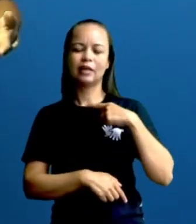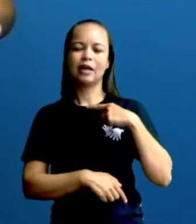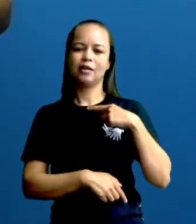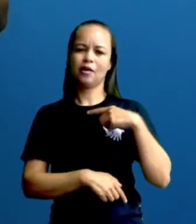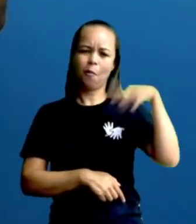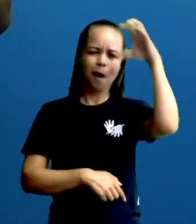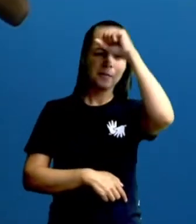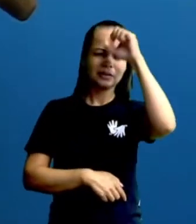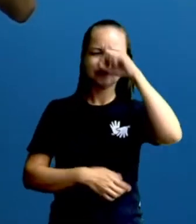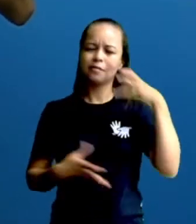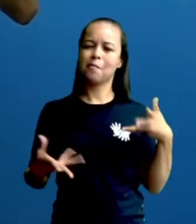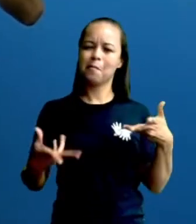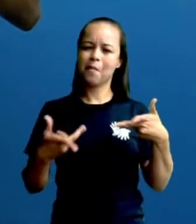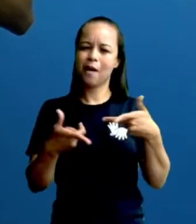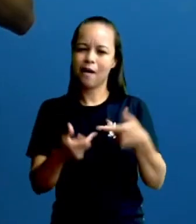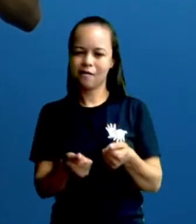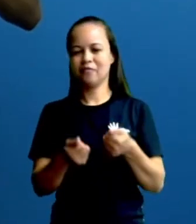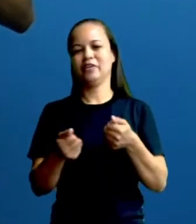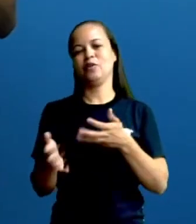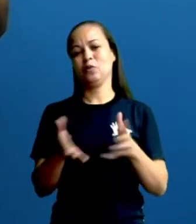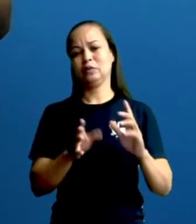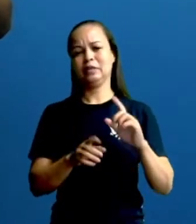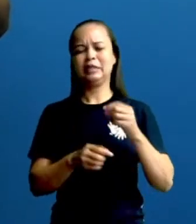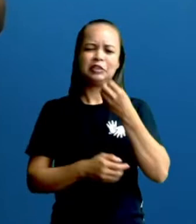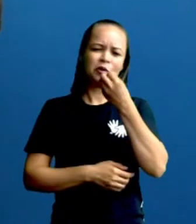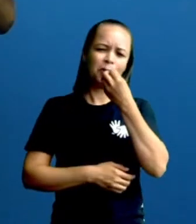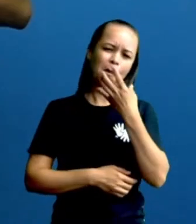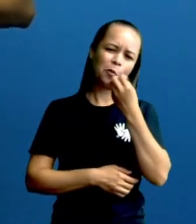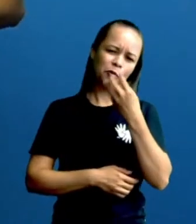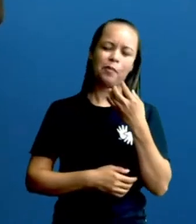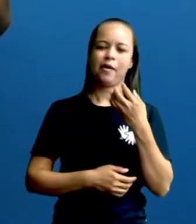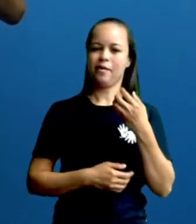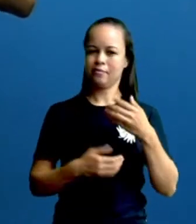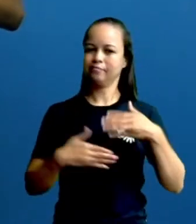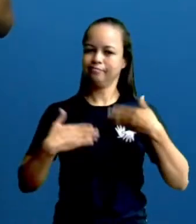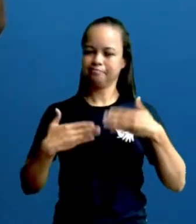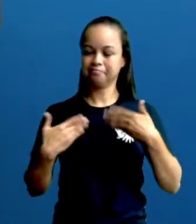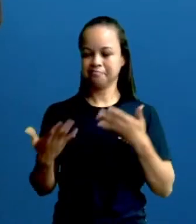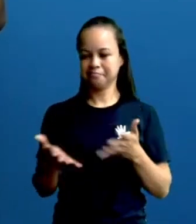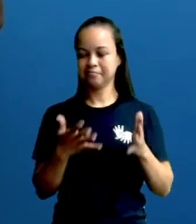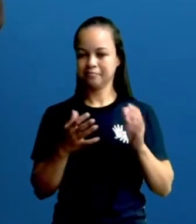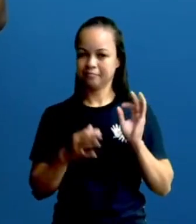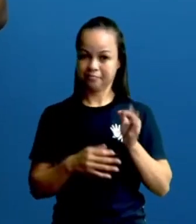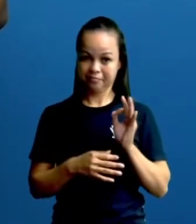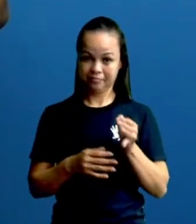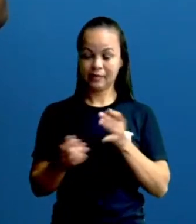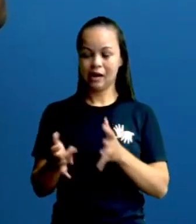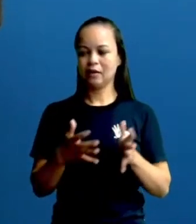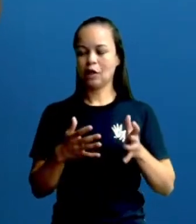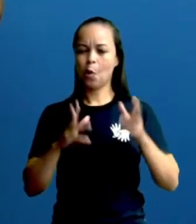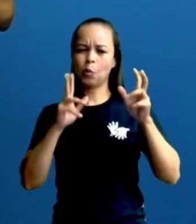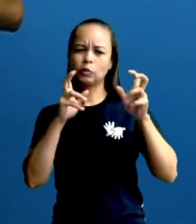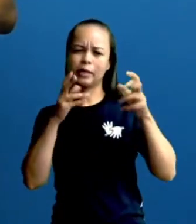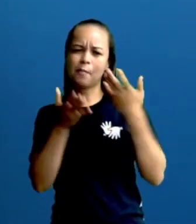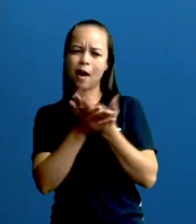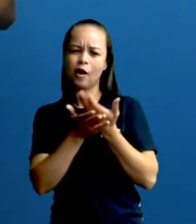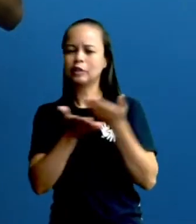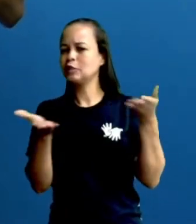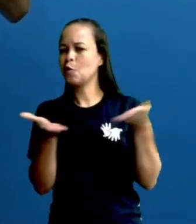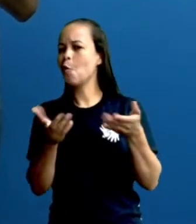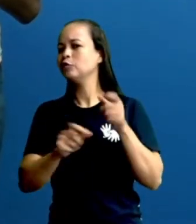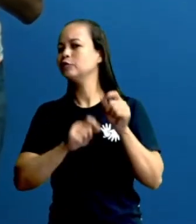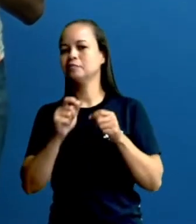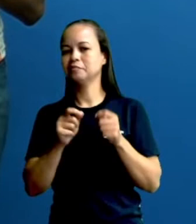Maravilhoso e que seja bem mais bem divertido, certo? Vamos saber qual o tema da aula de hoje? Let's go!